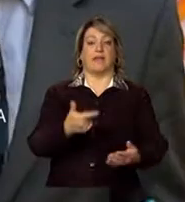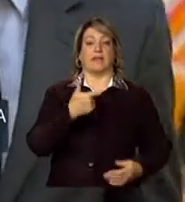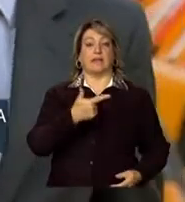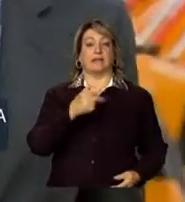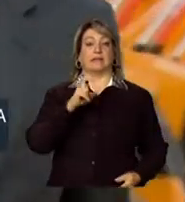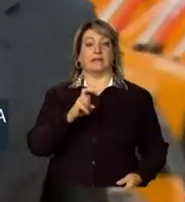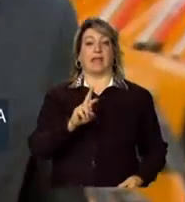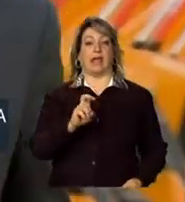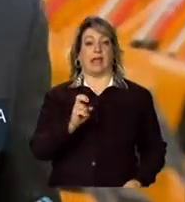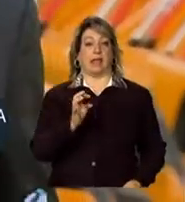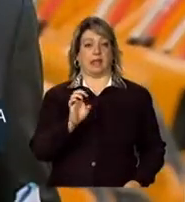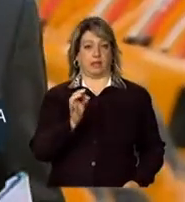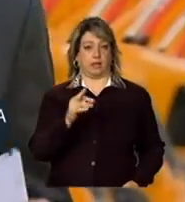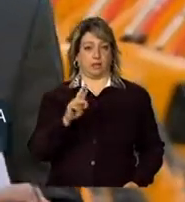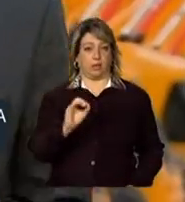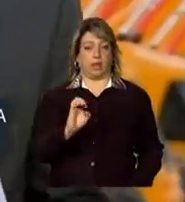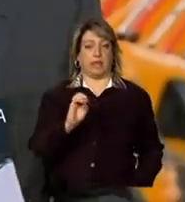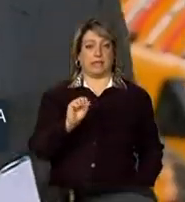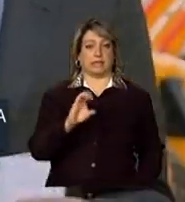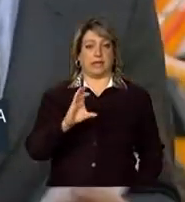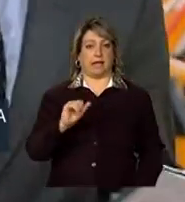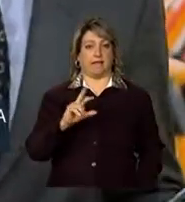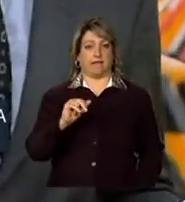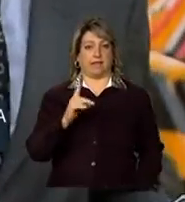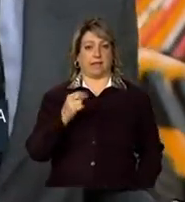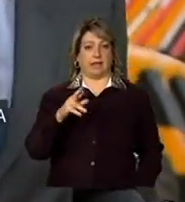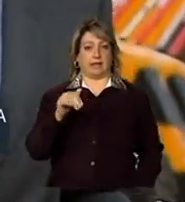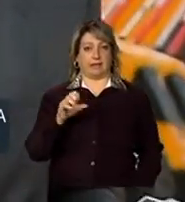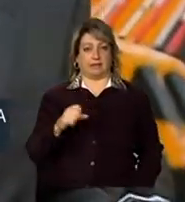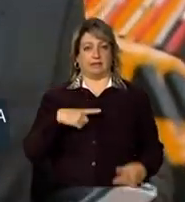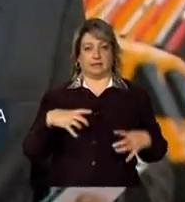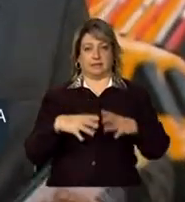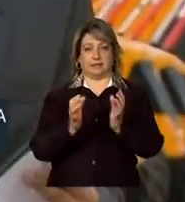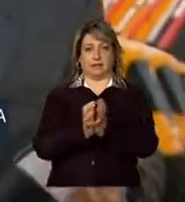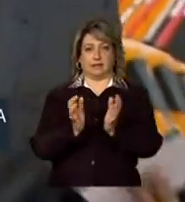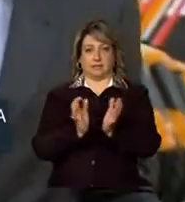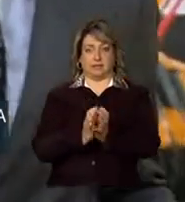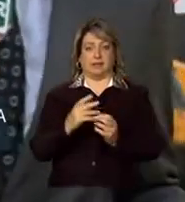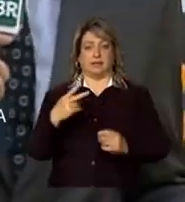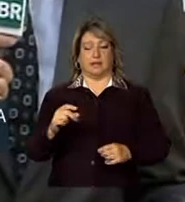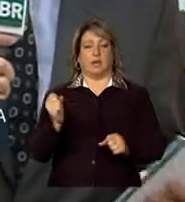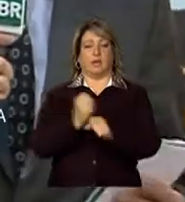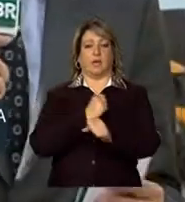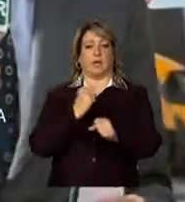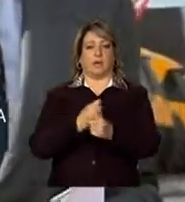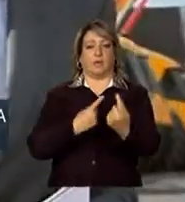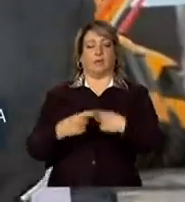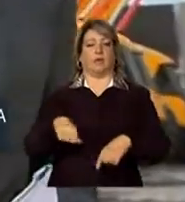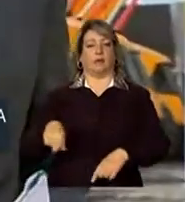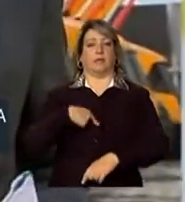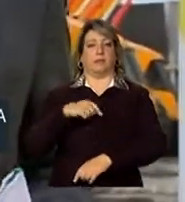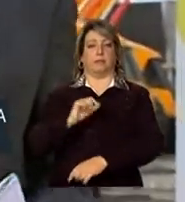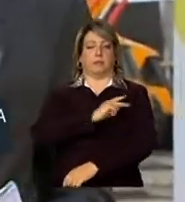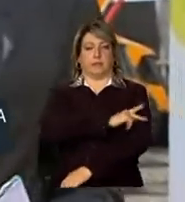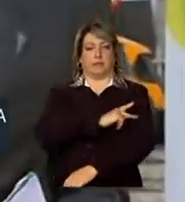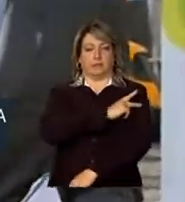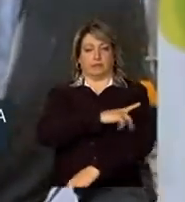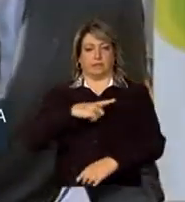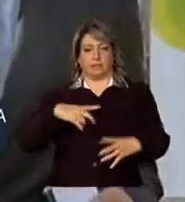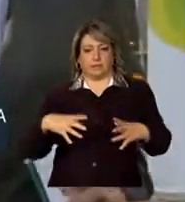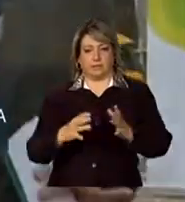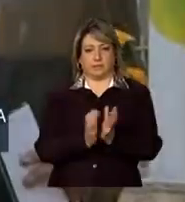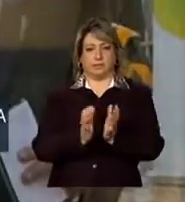retroescavadeiras para os 25 municípios do estado do Piauí mais pobres, com menor índice de desenvolvimento